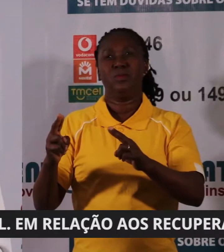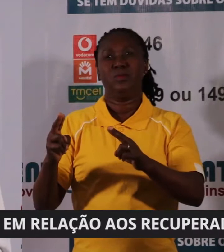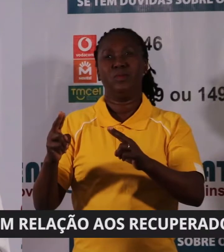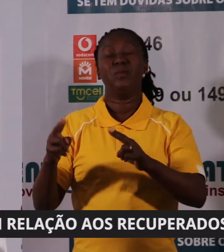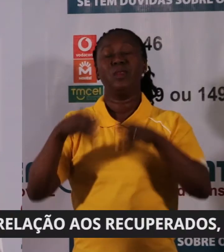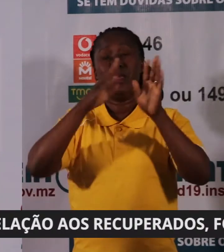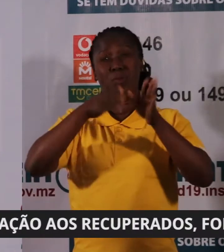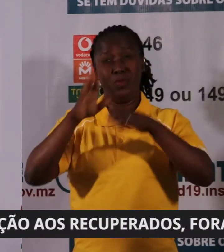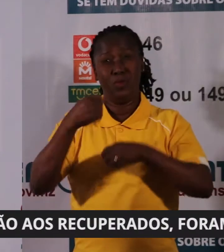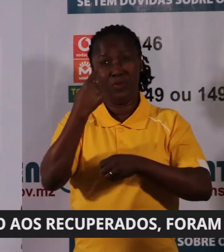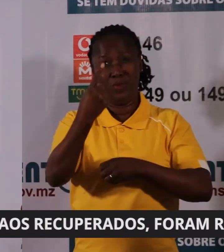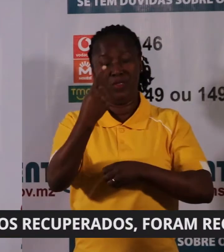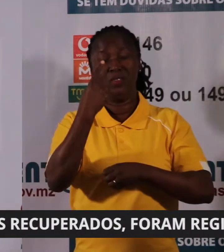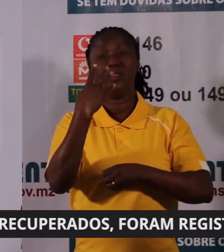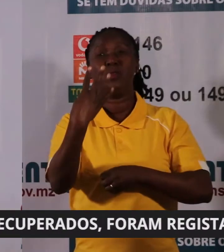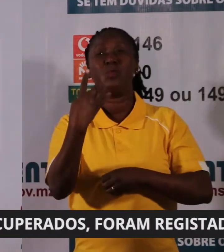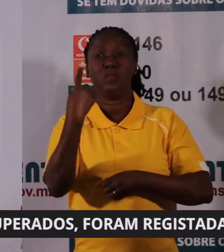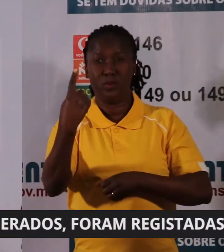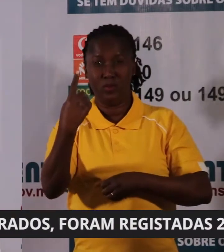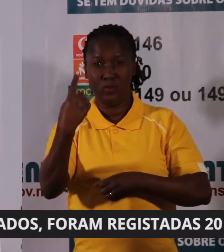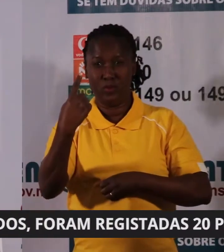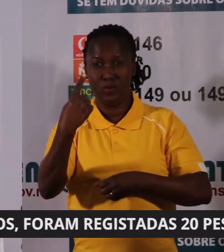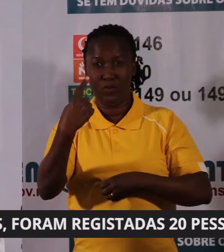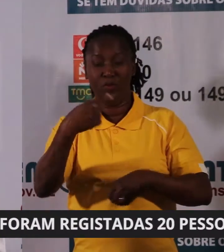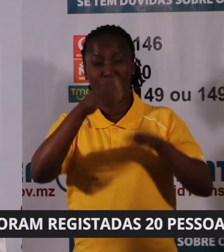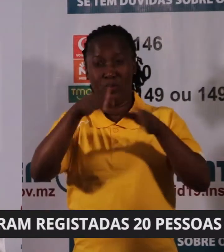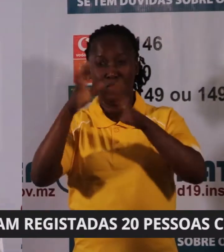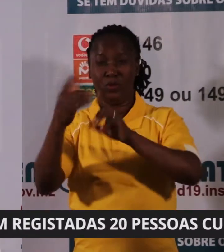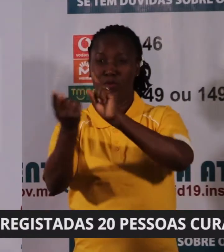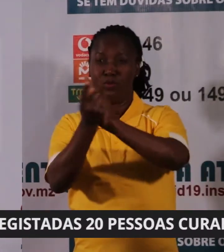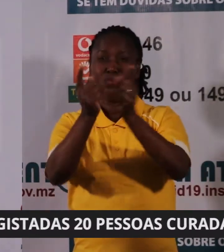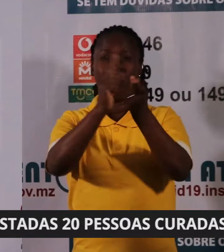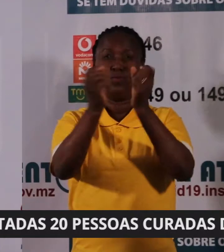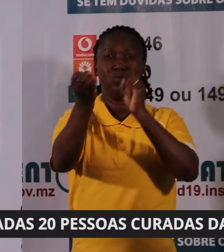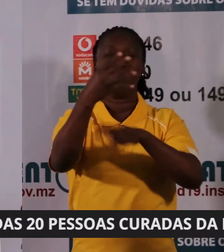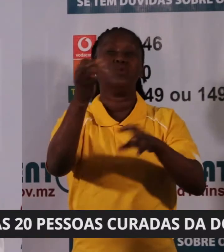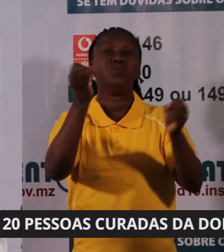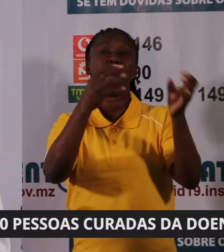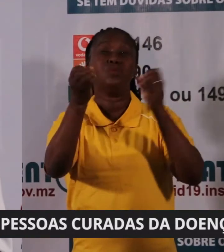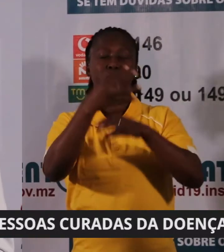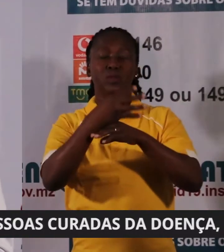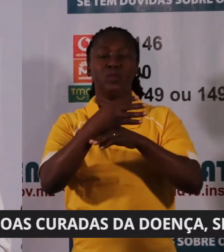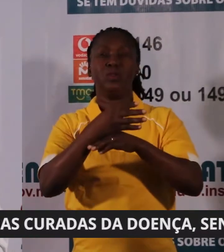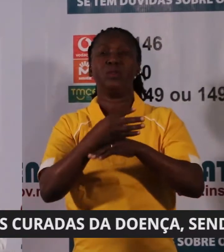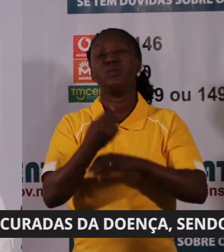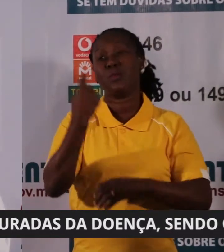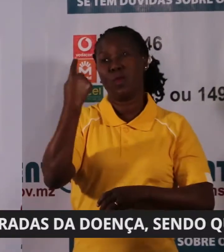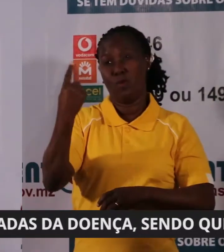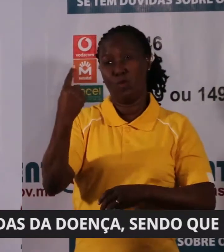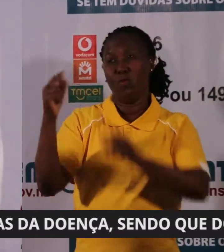141 são casos de transmissão local e um caso é